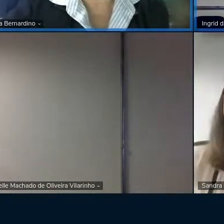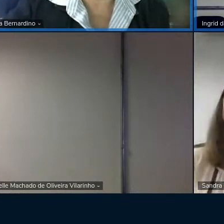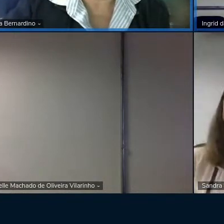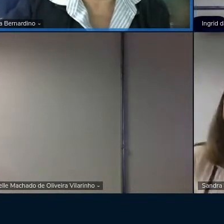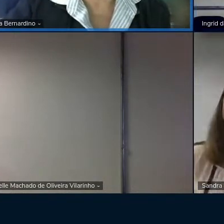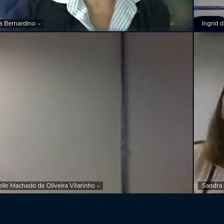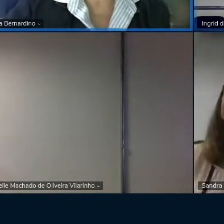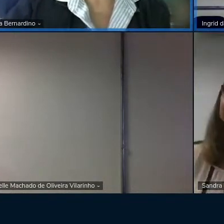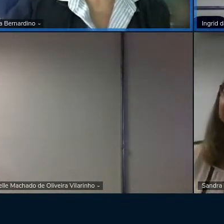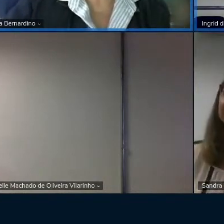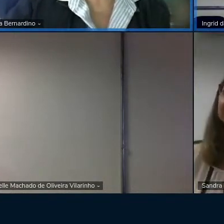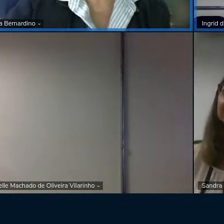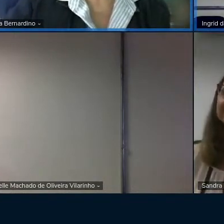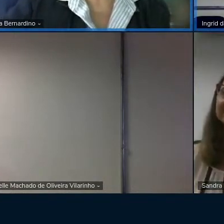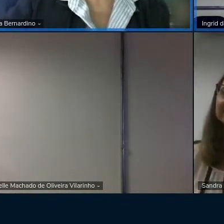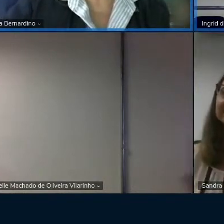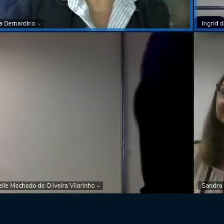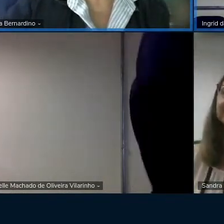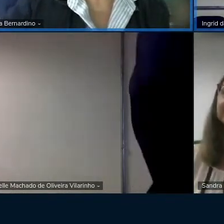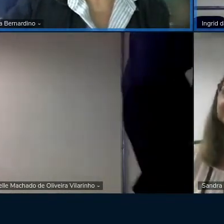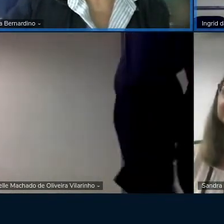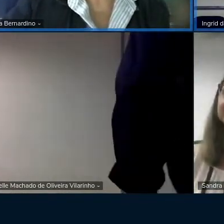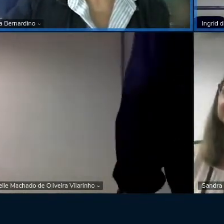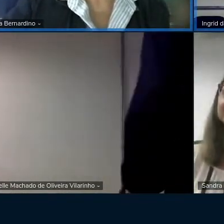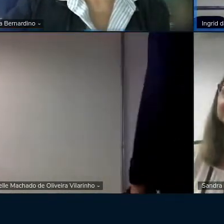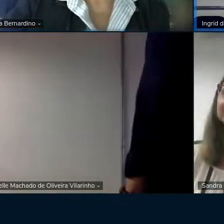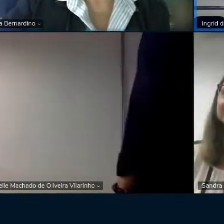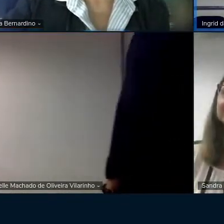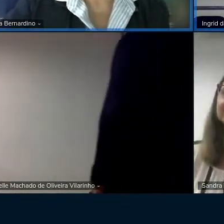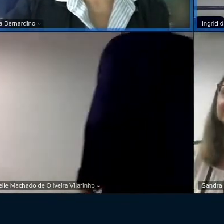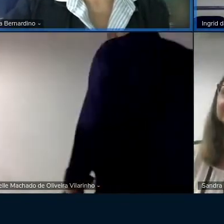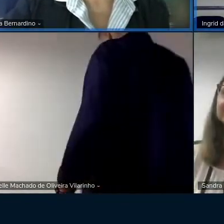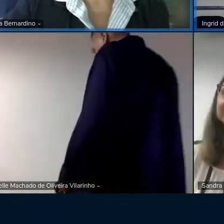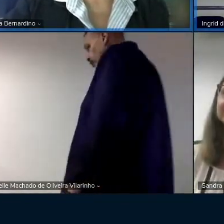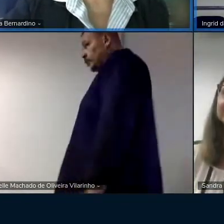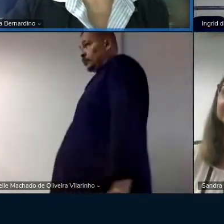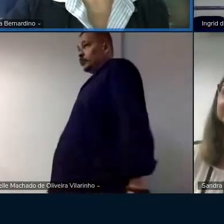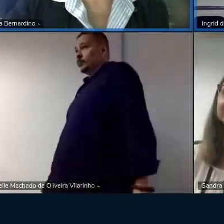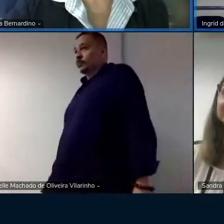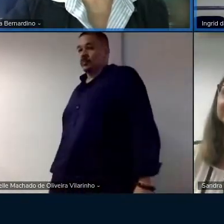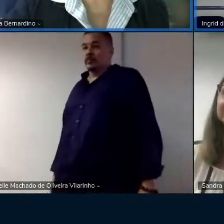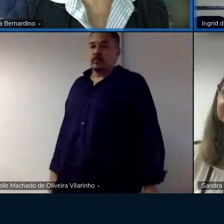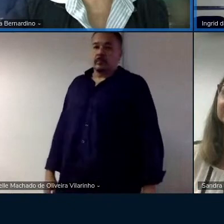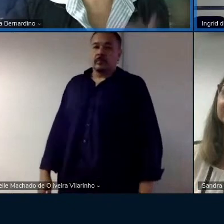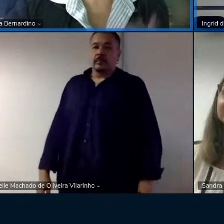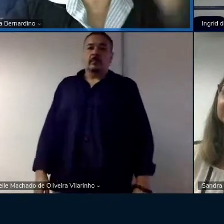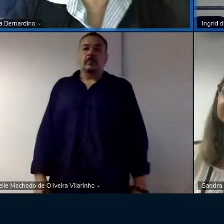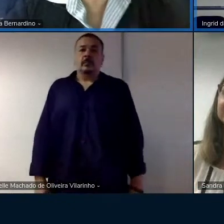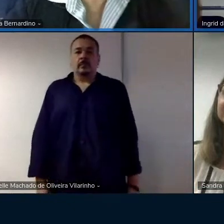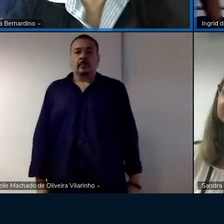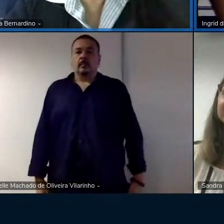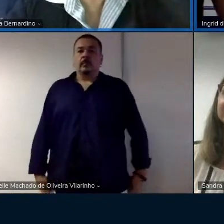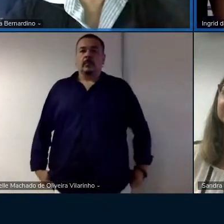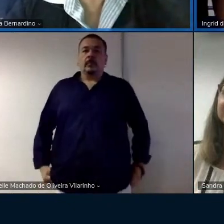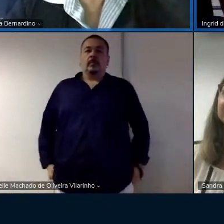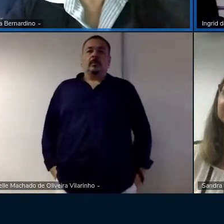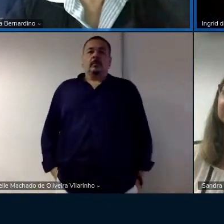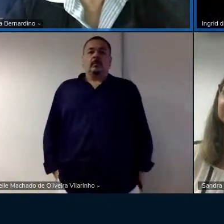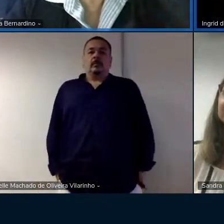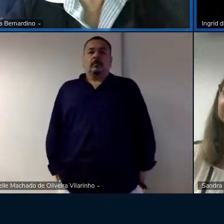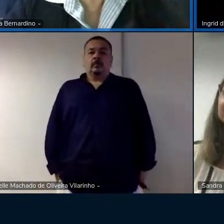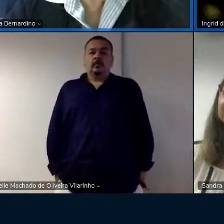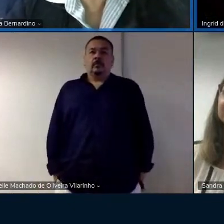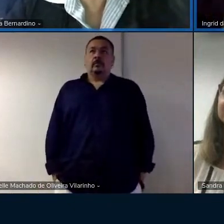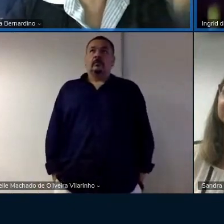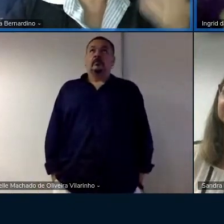-feira na sexta-feira a intérprete a falou a intérprete a minha aluna falou assim